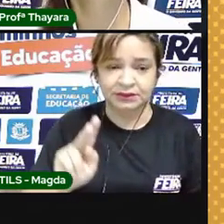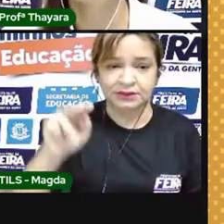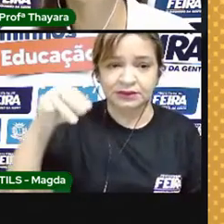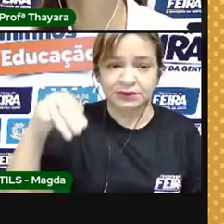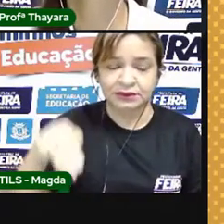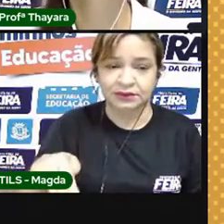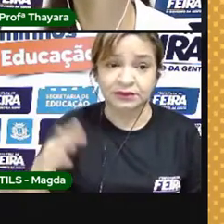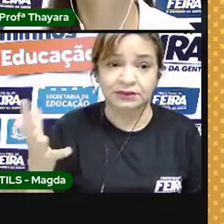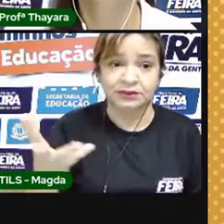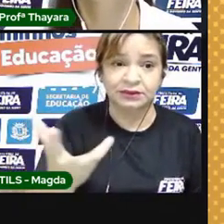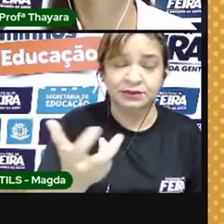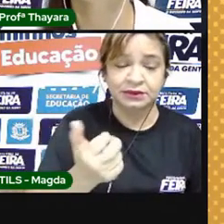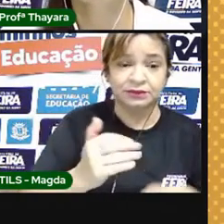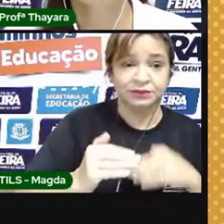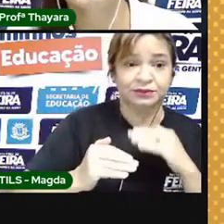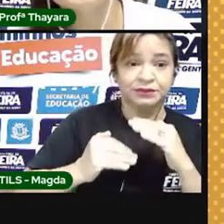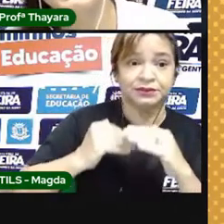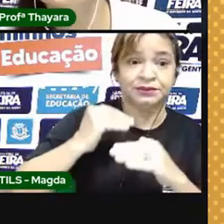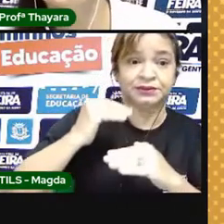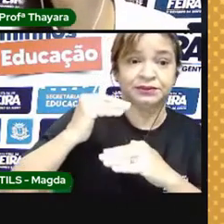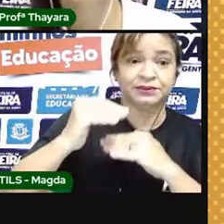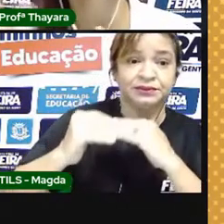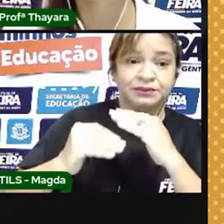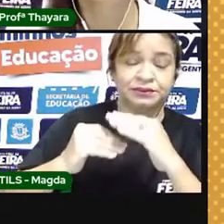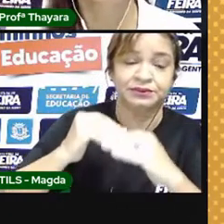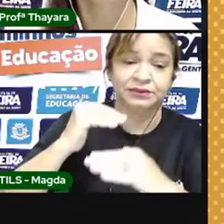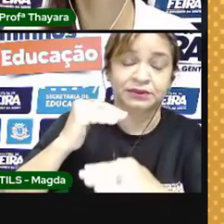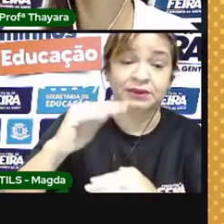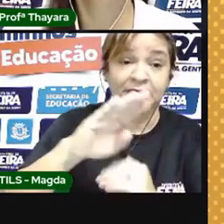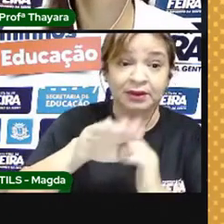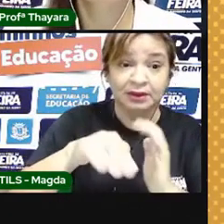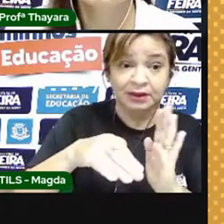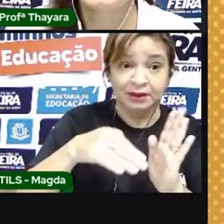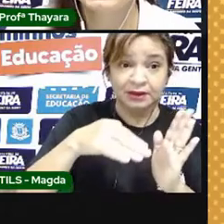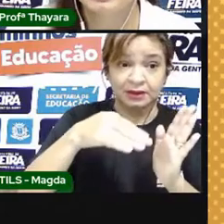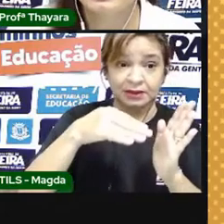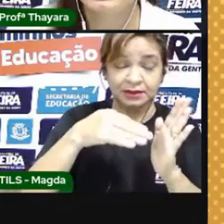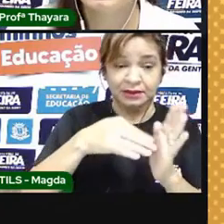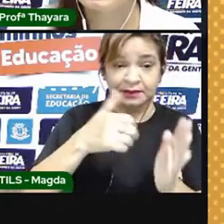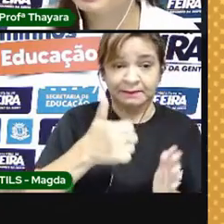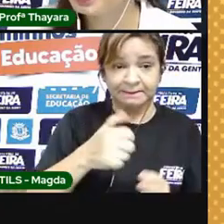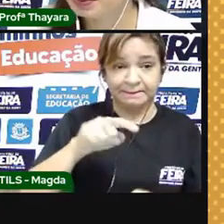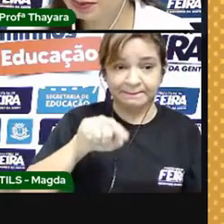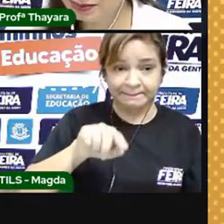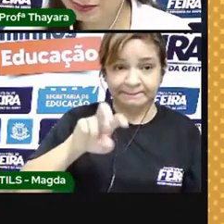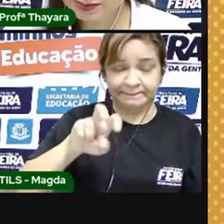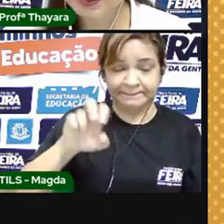ela vai aumentando gradativamente até chegar a 1500 graus.